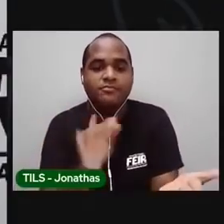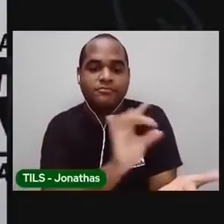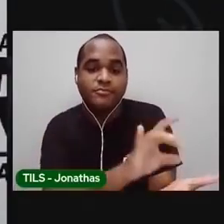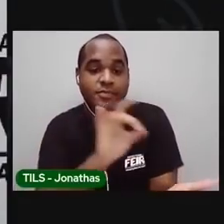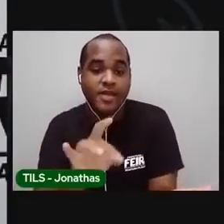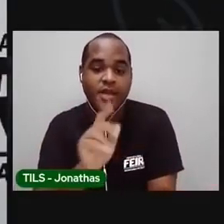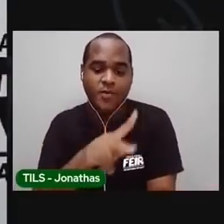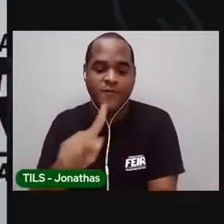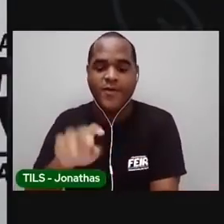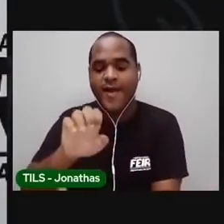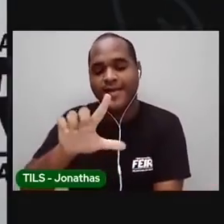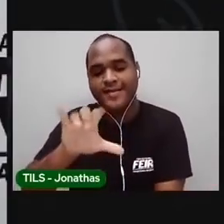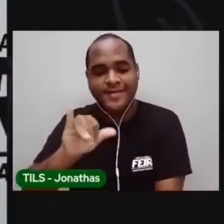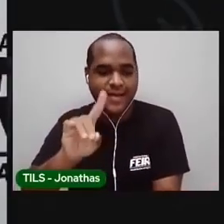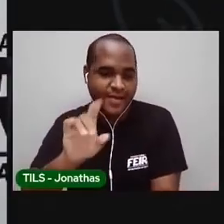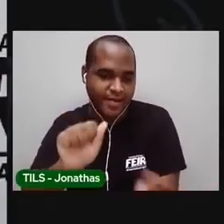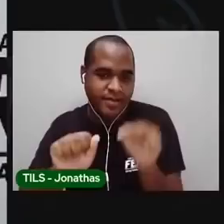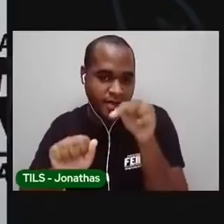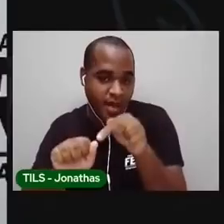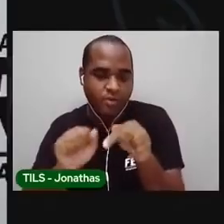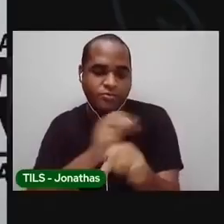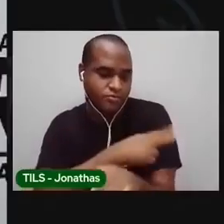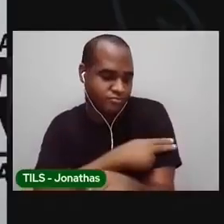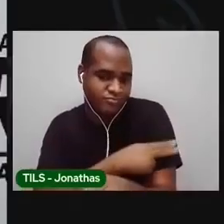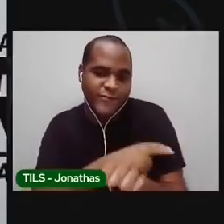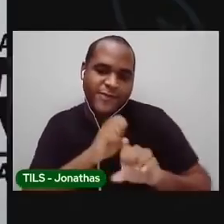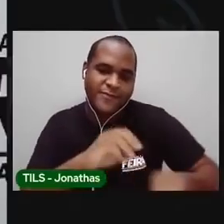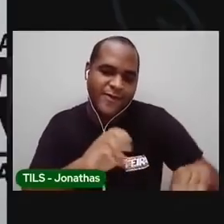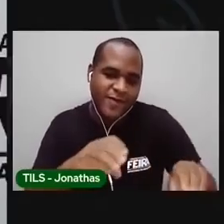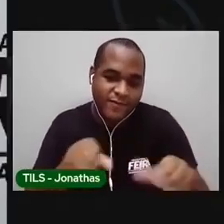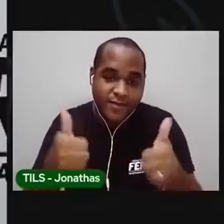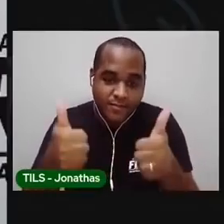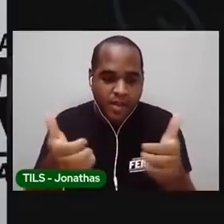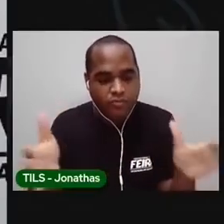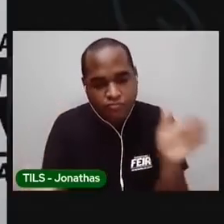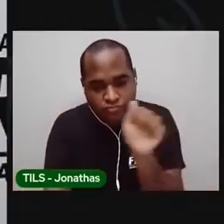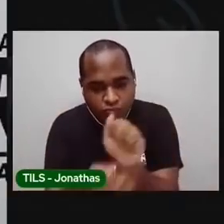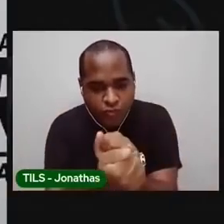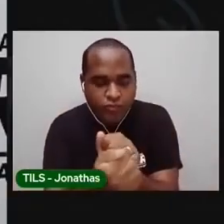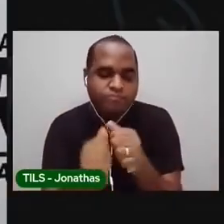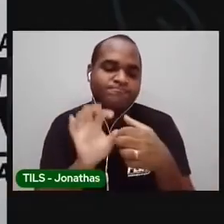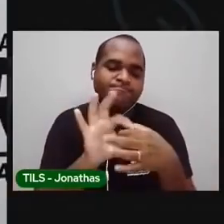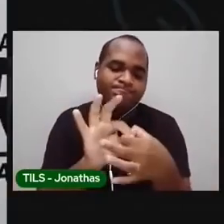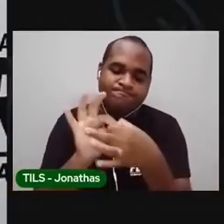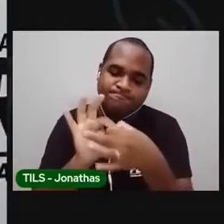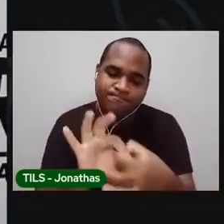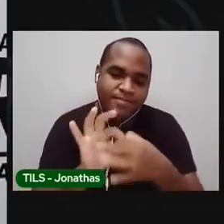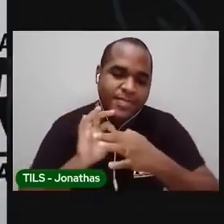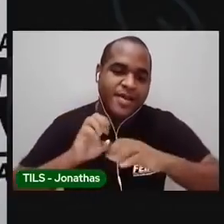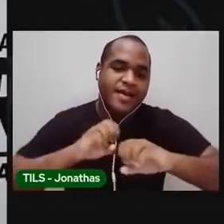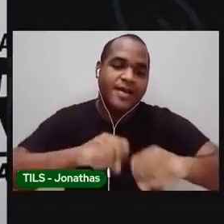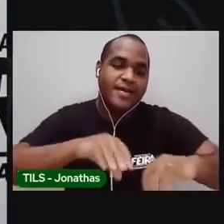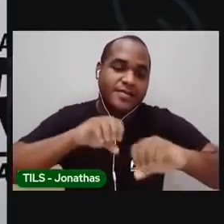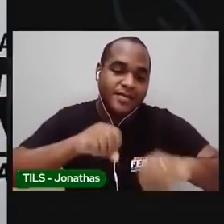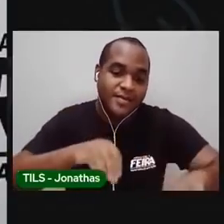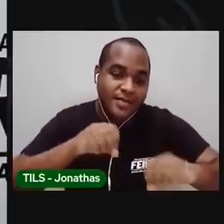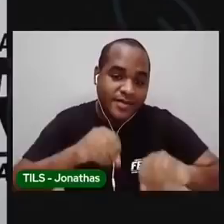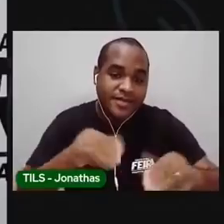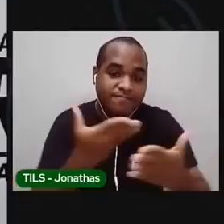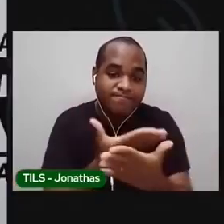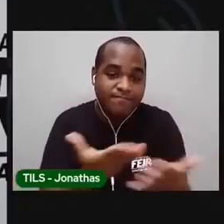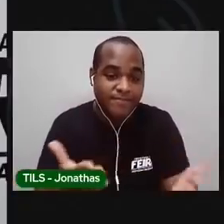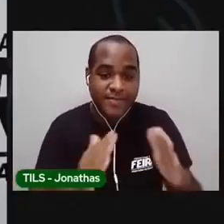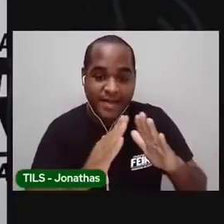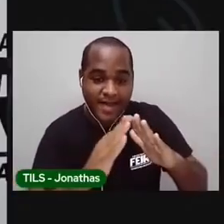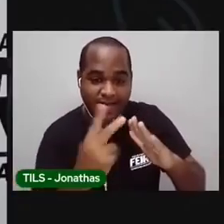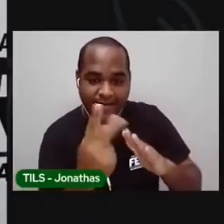sou a Proélida, a Pro do segundo ano, e vou ficar aqui com vocês, ministrando o assunto da sua tarefinha para